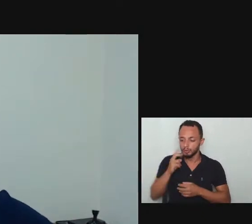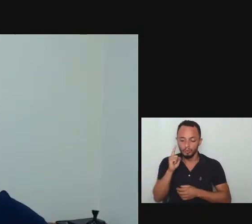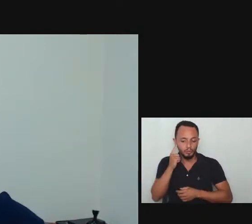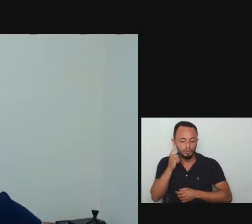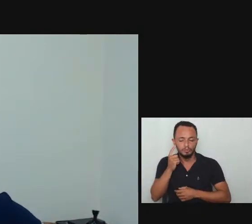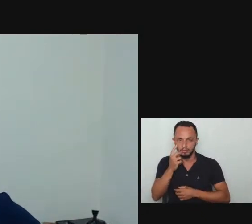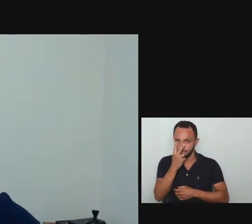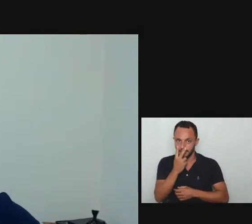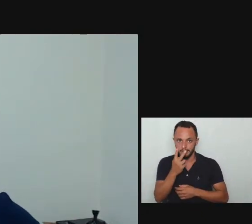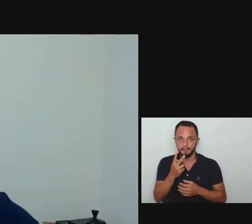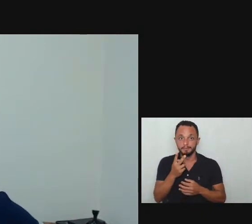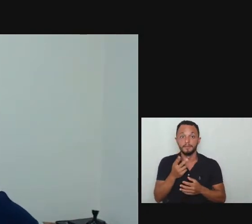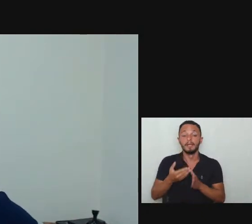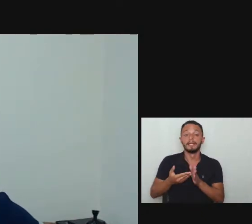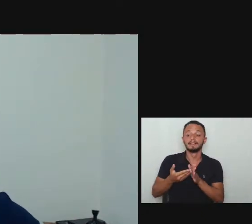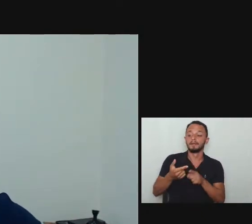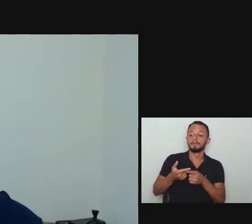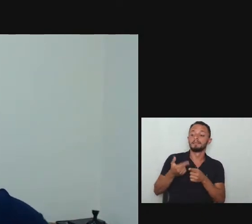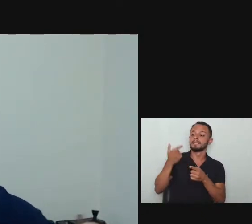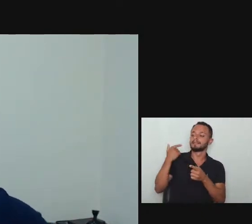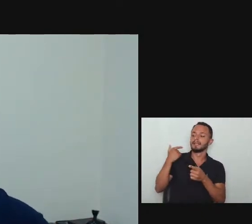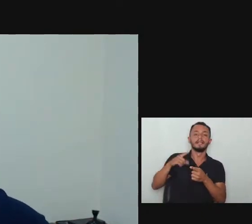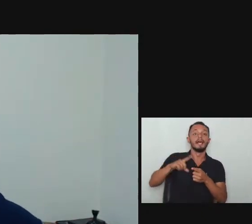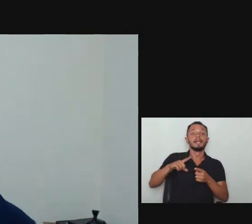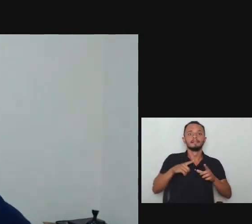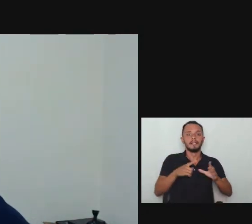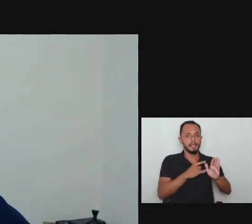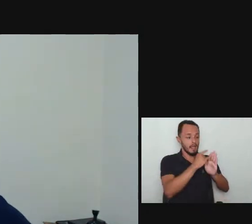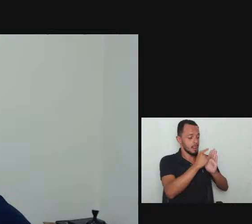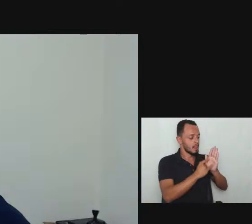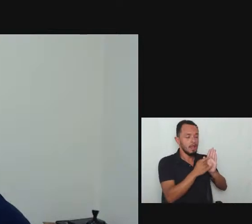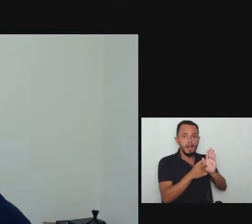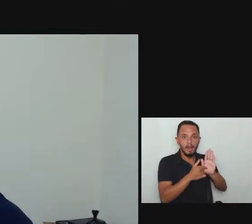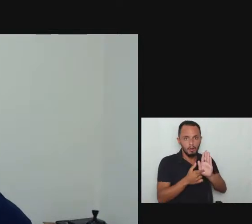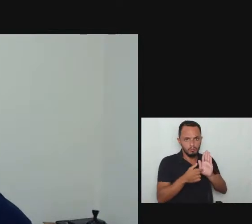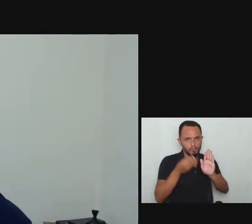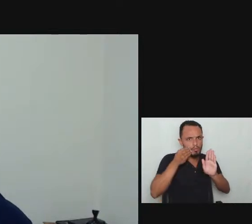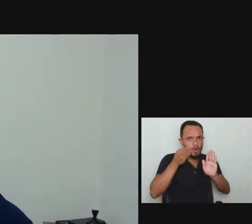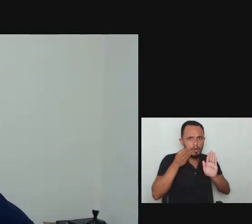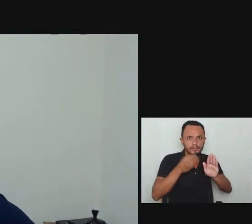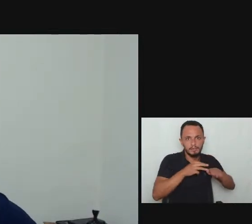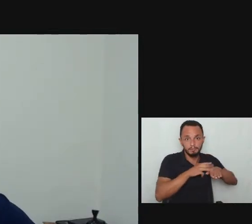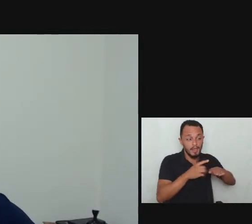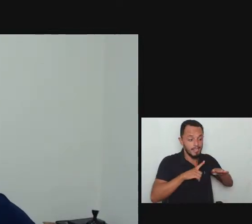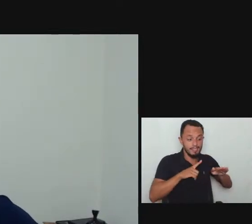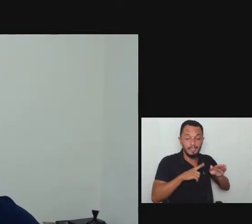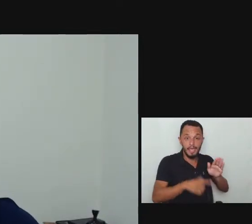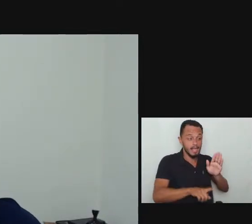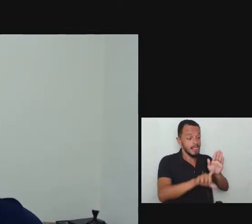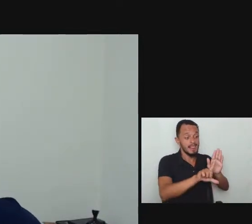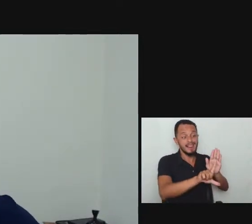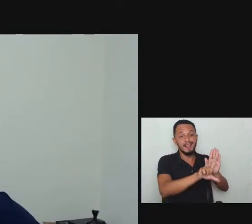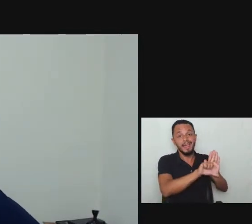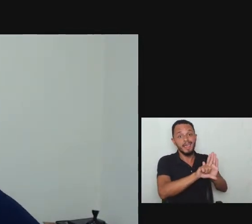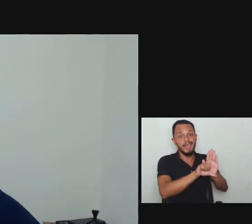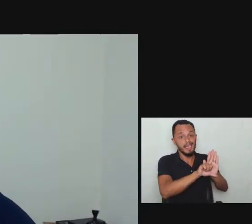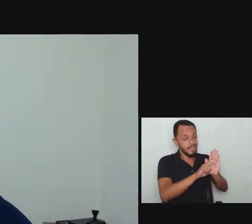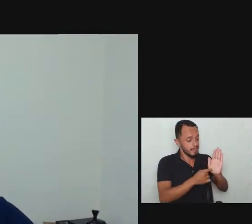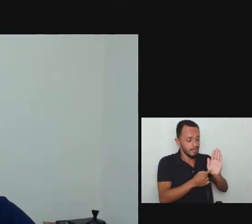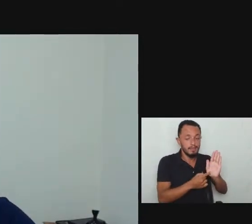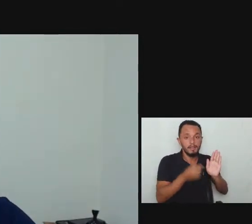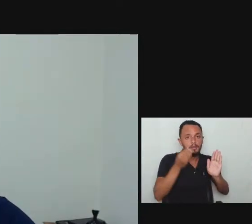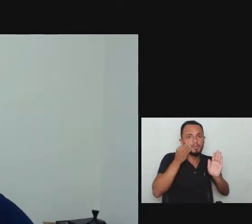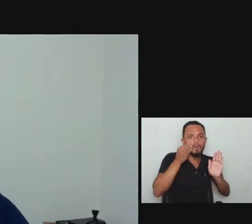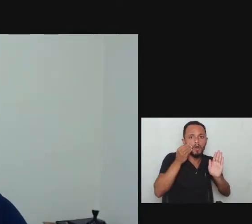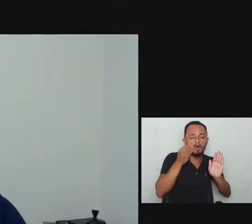caracterizador da deficiência né vocês já sabem que existe uma lei específica que obriga né as